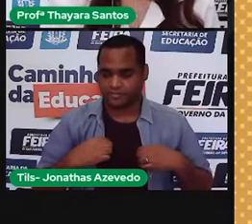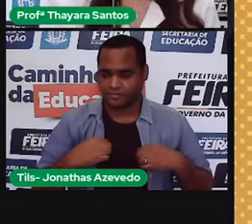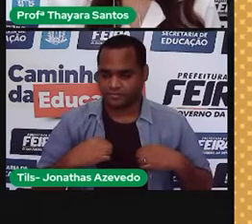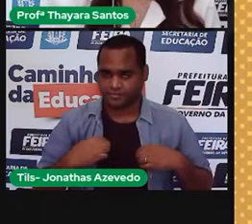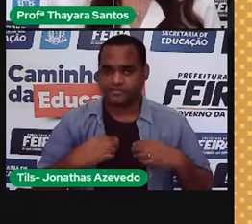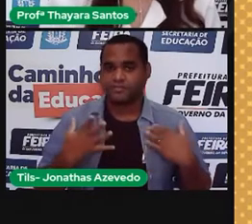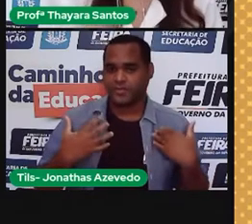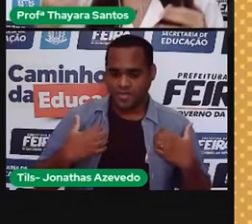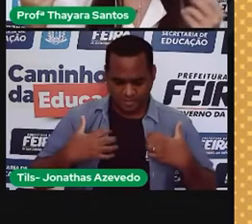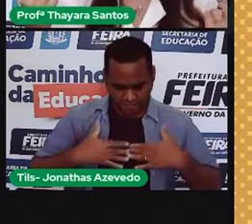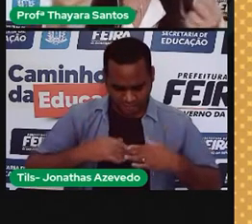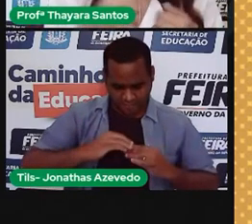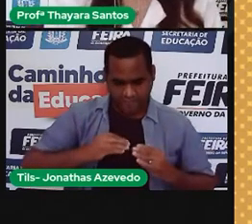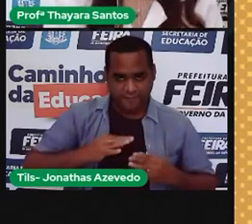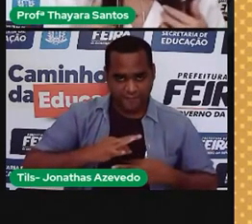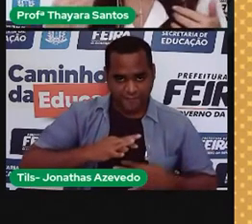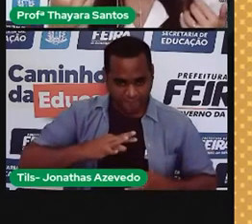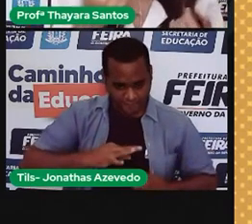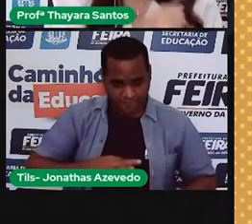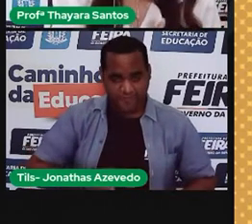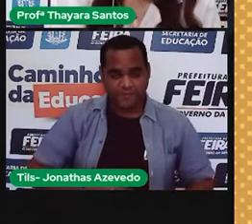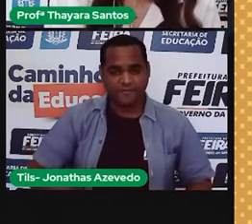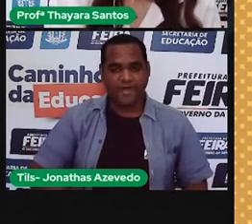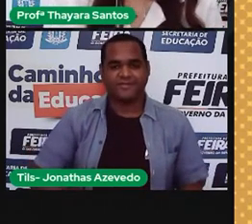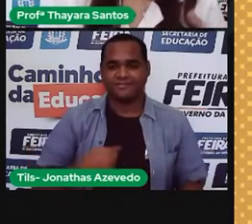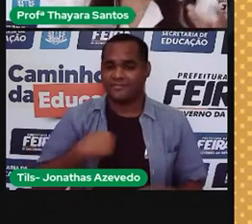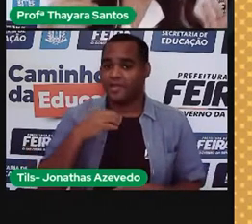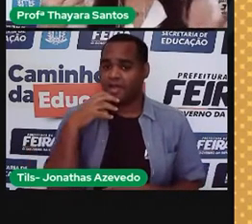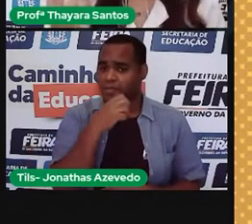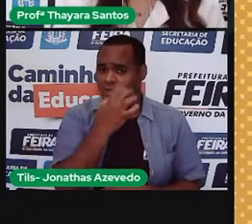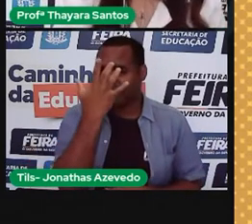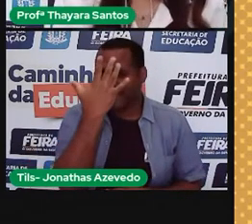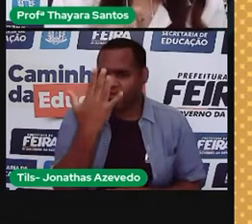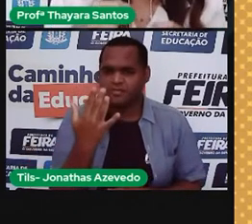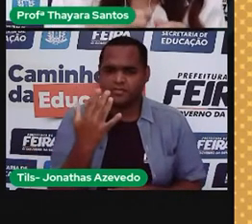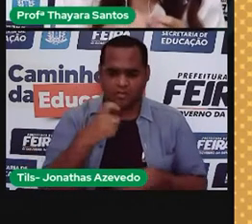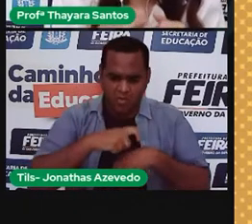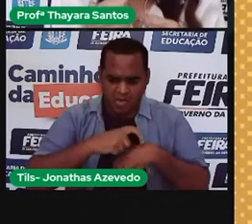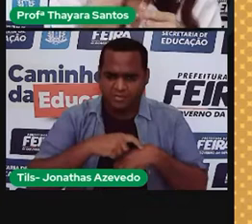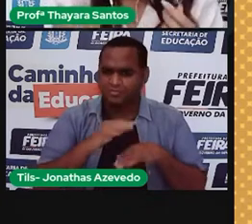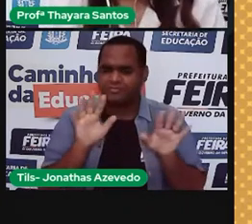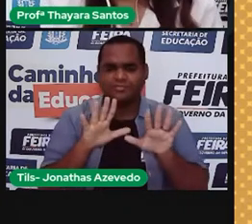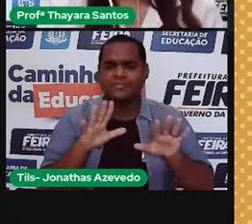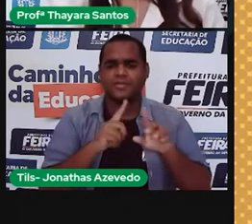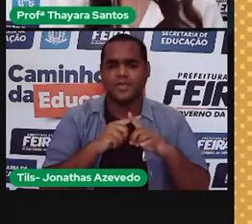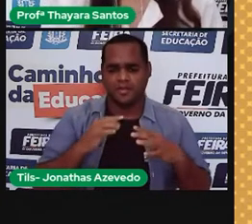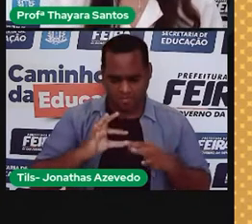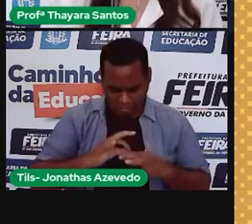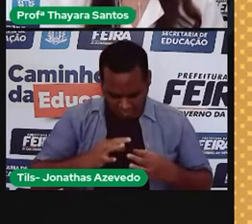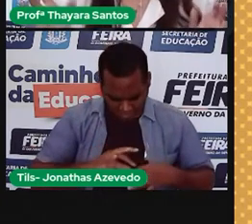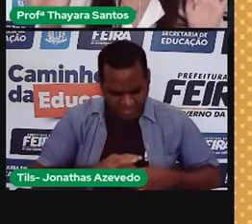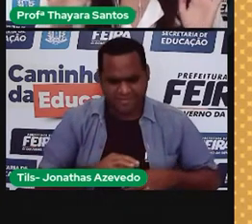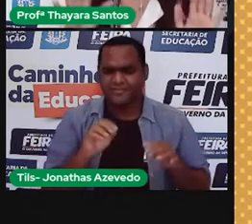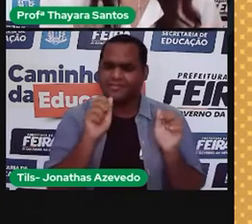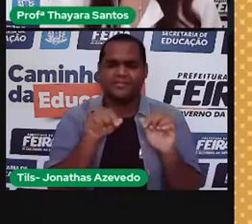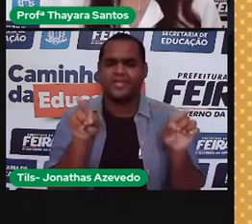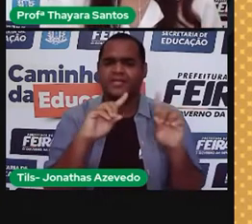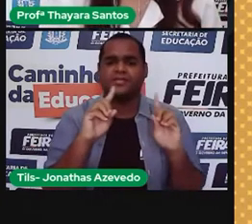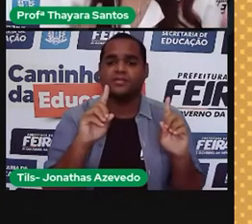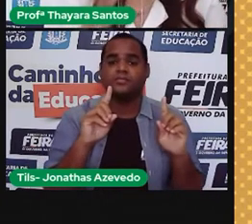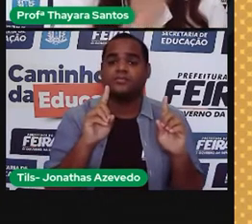é legal, não é? É muito mais fácil, muito mais rápido. A gente não perde tempo ali abotoando as coisas. Então,